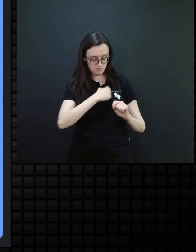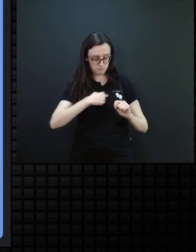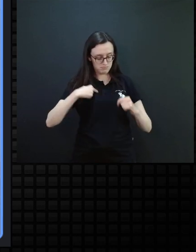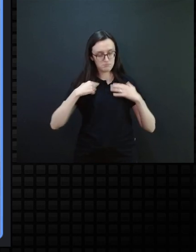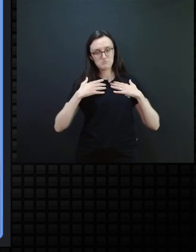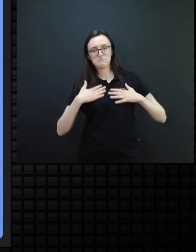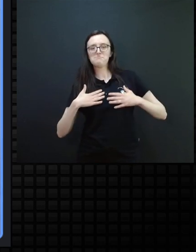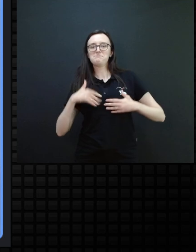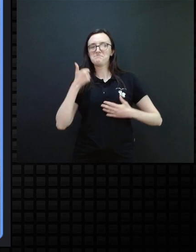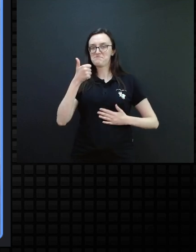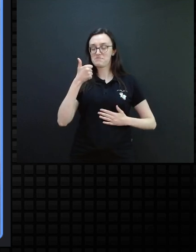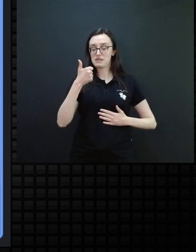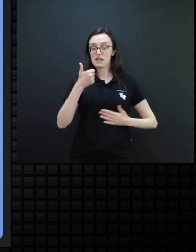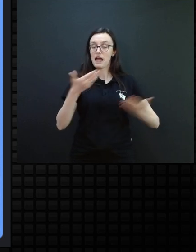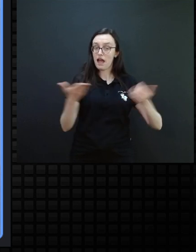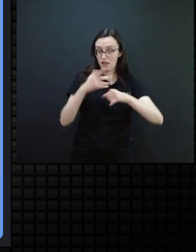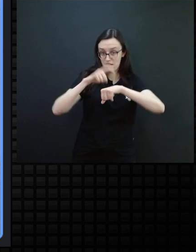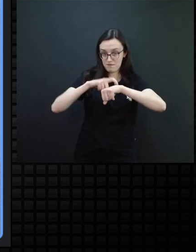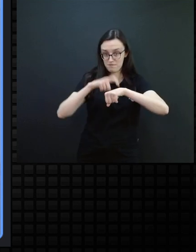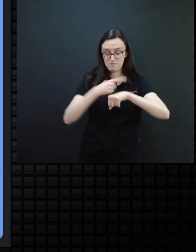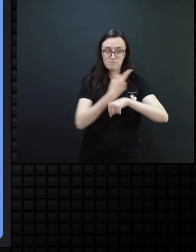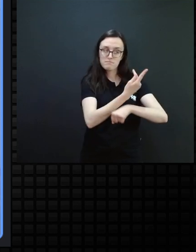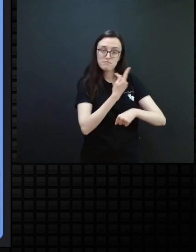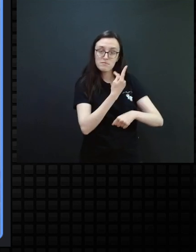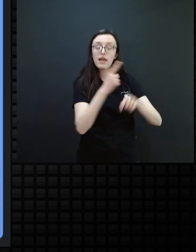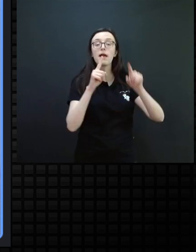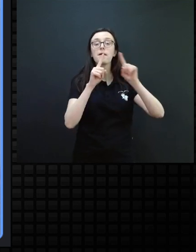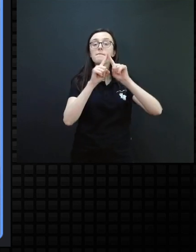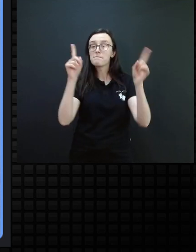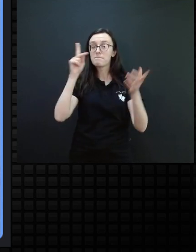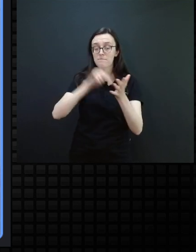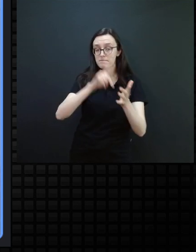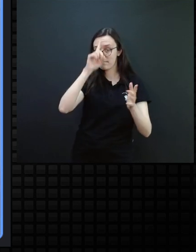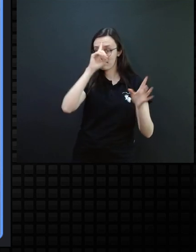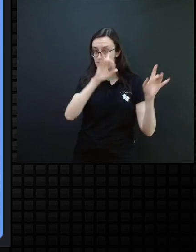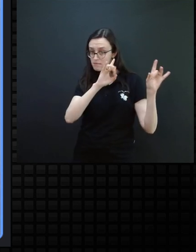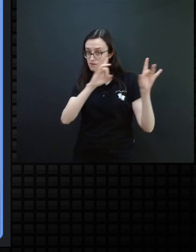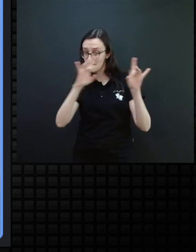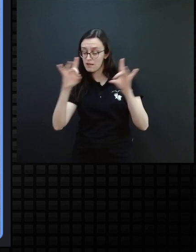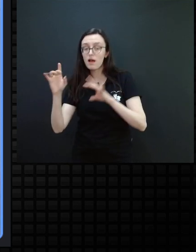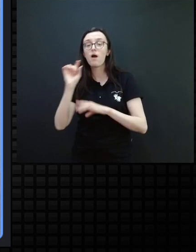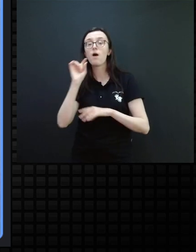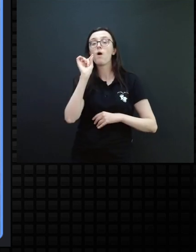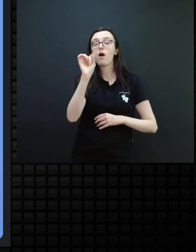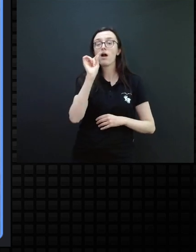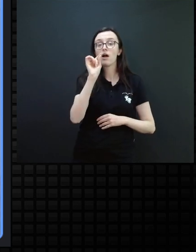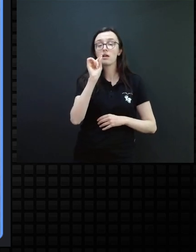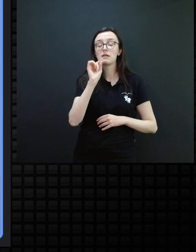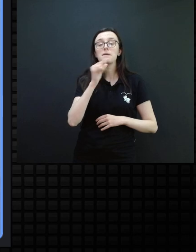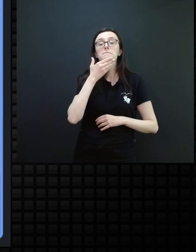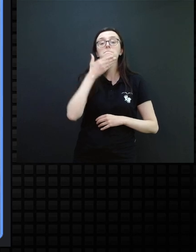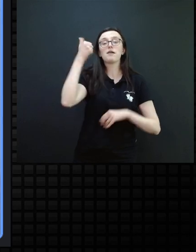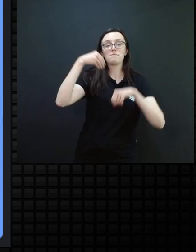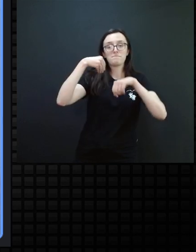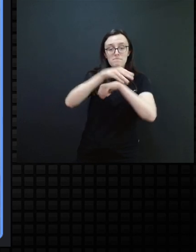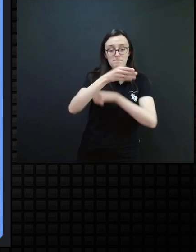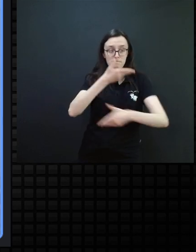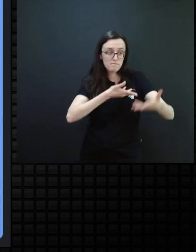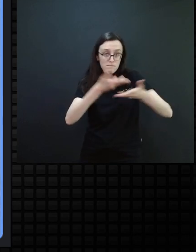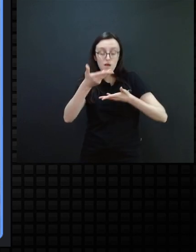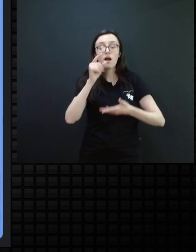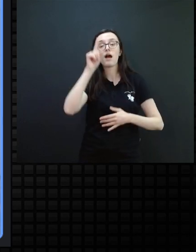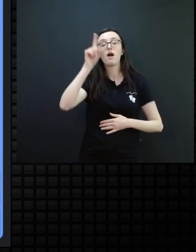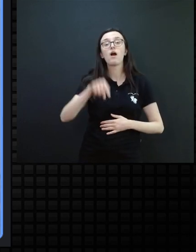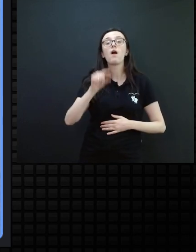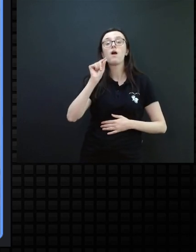né, aqui, para este momento nosso, mas no nosso dia a dia, a palavra de ordem, né, do mediador é